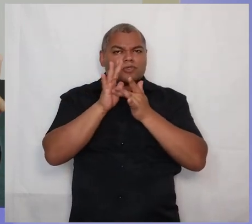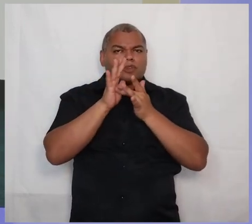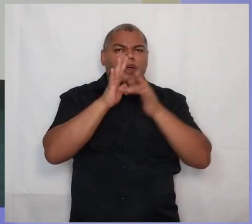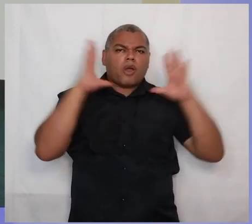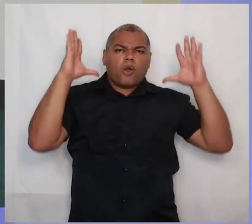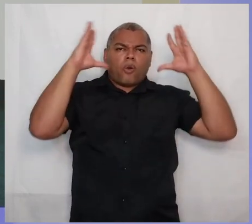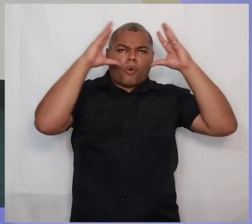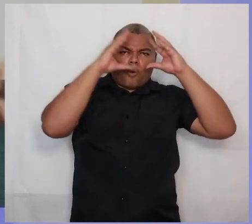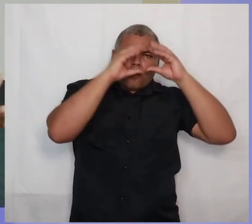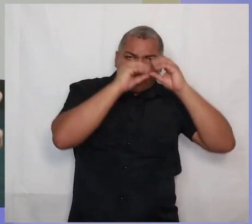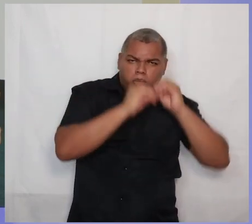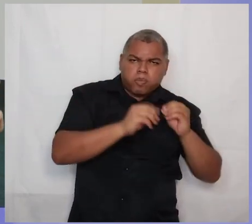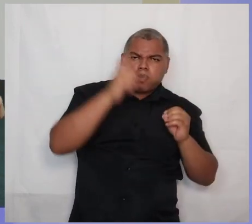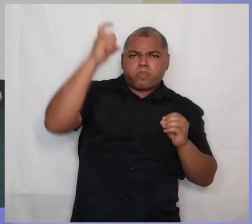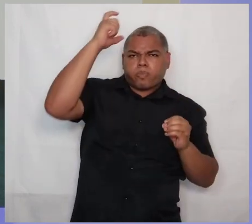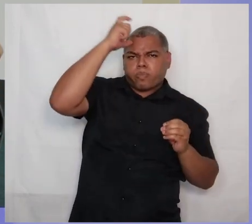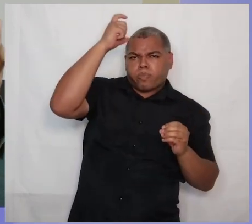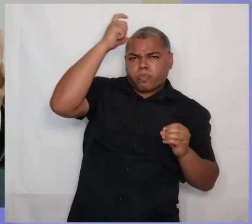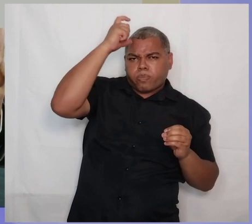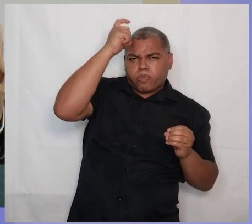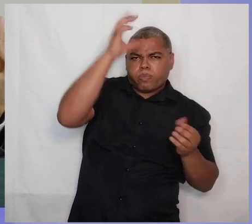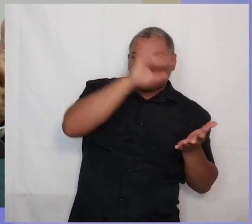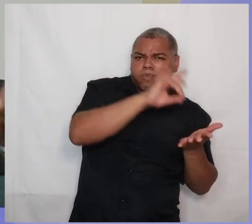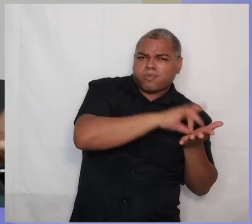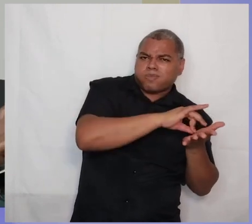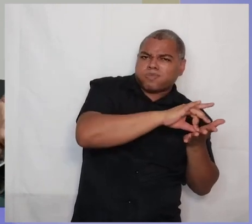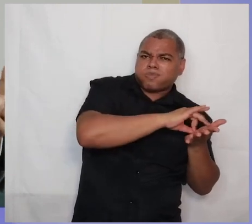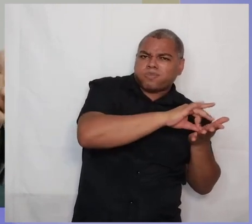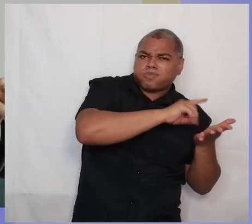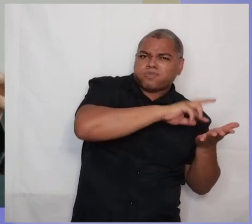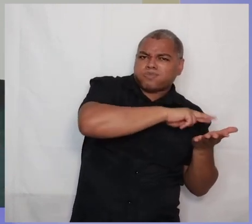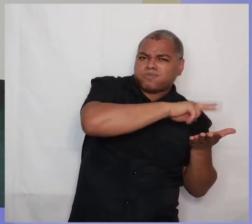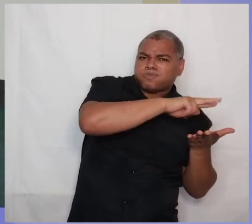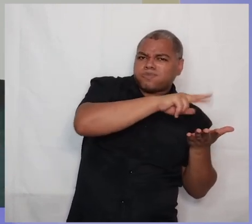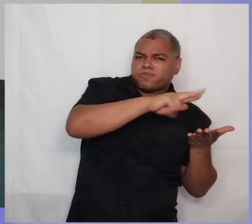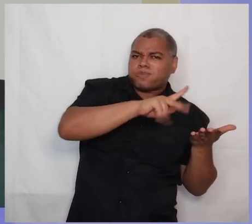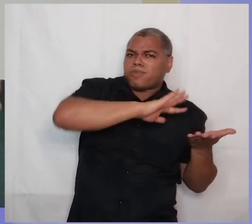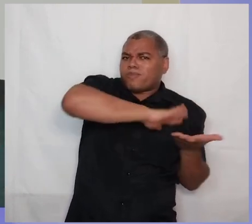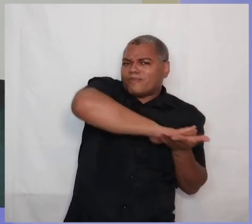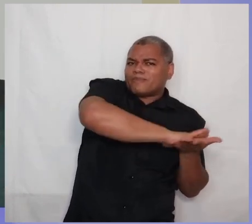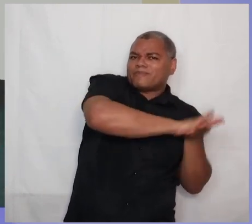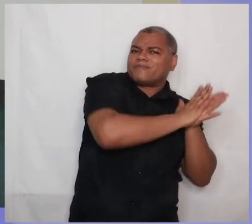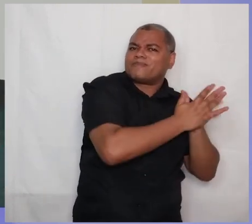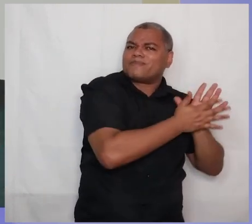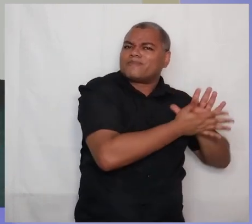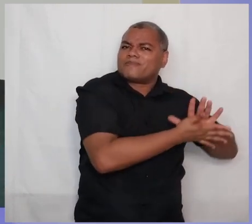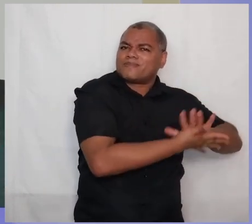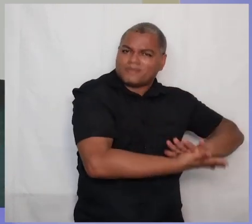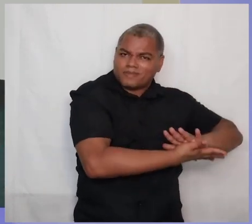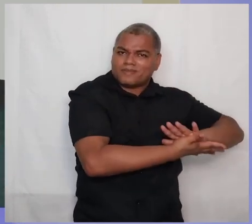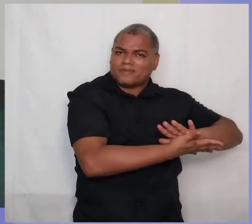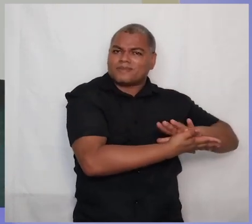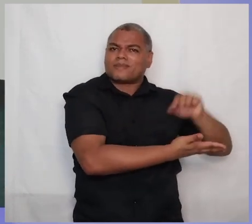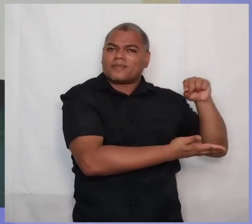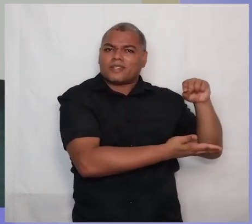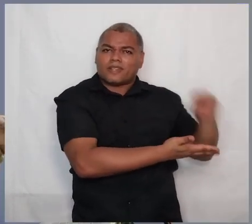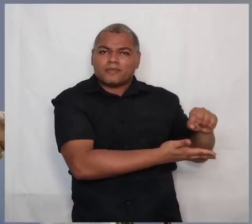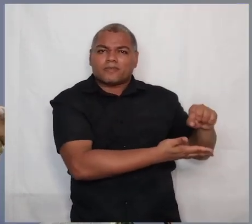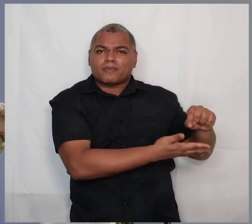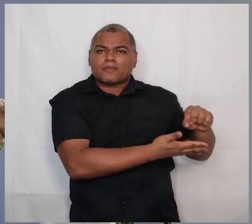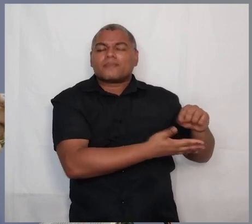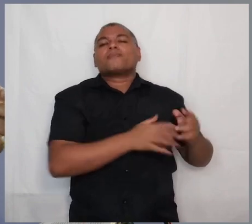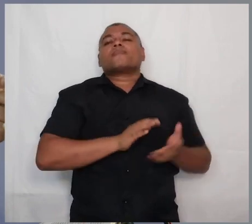forças inimigas, todas as forças diabólicas. Cristo derrota o mundo das trevas.